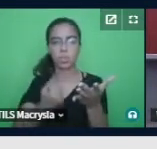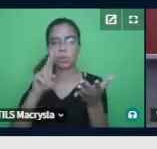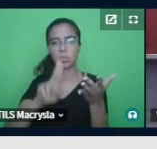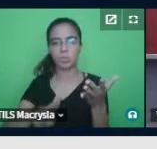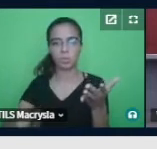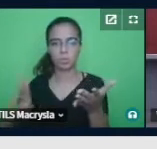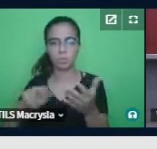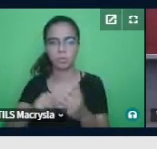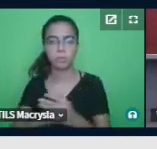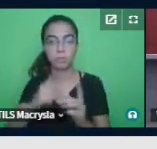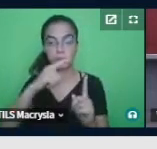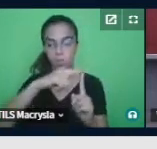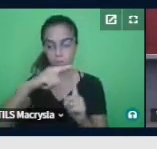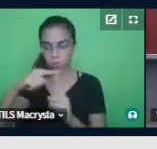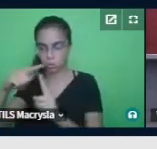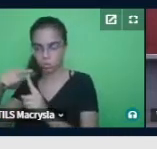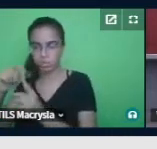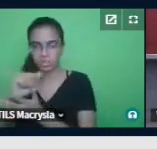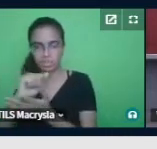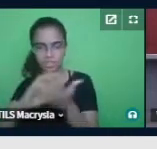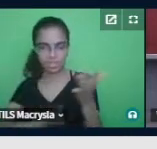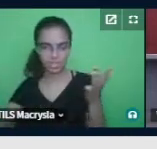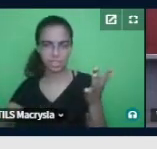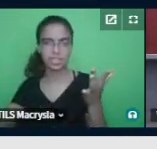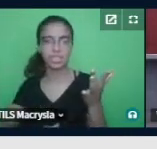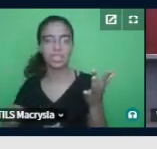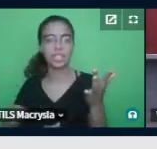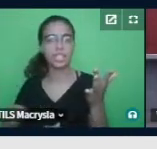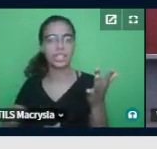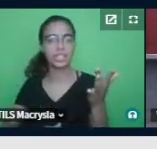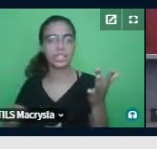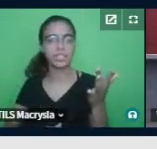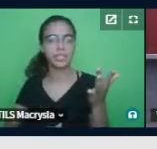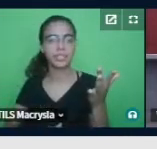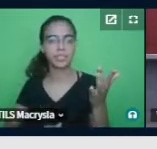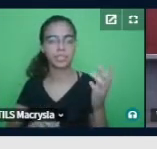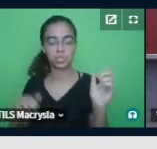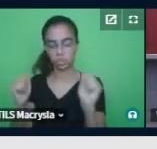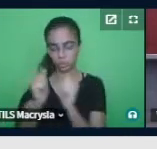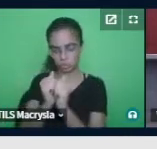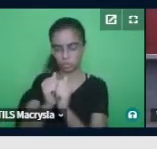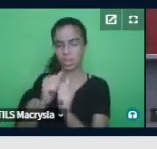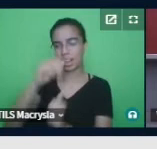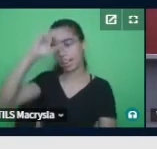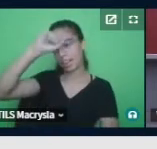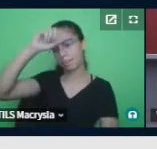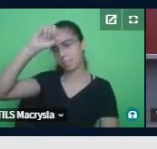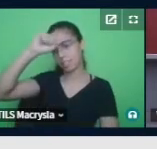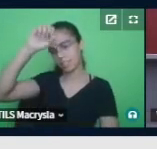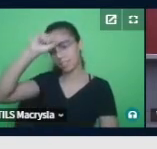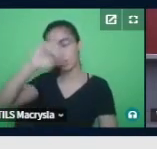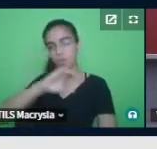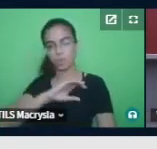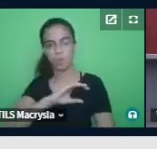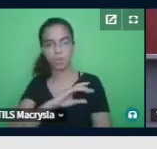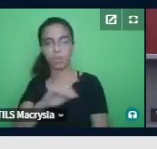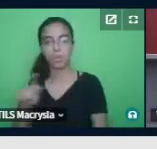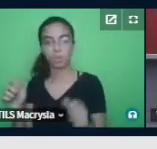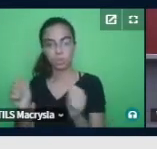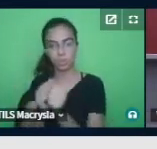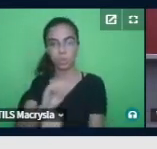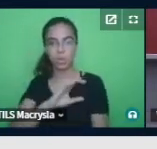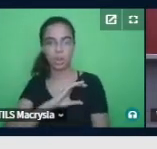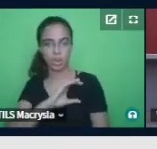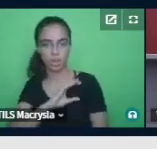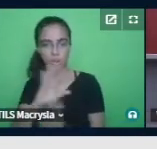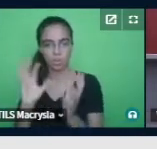Os tipos de tarefa que promoveram a interação do aprendiz com os colegas de turma foram essas tarefas envoltas em elaboração de produtos, como